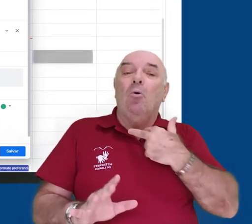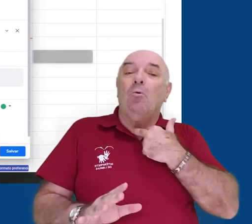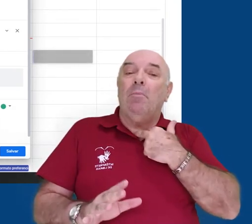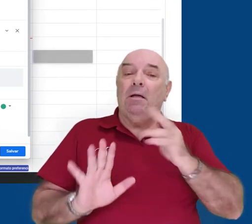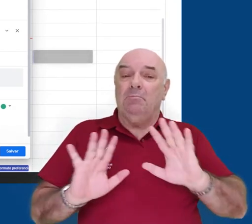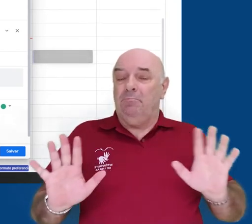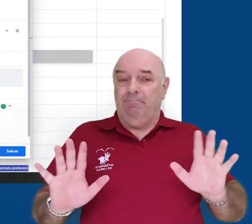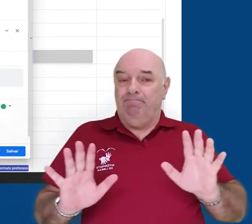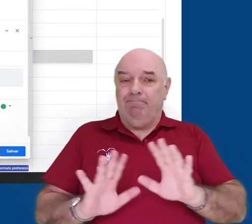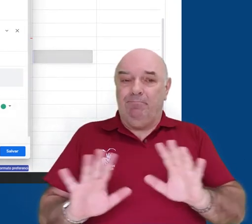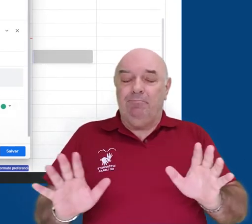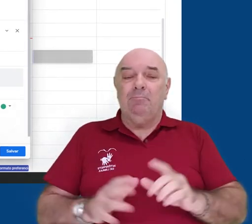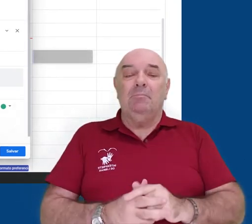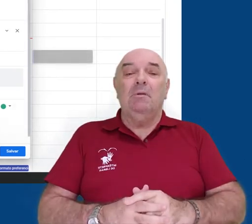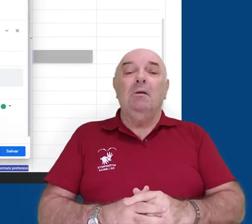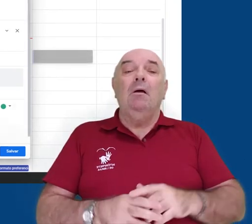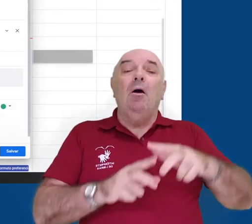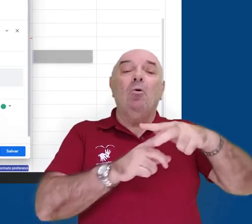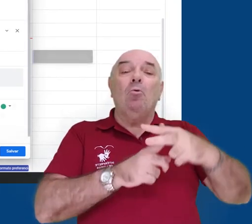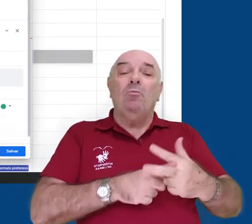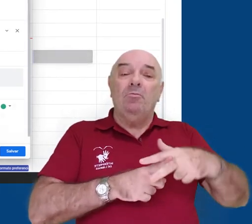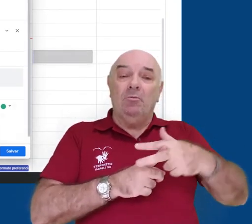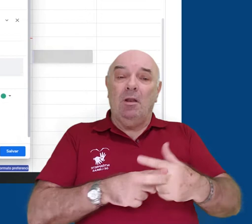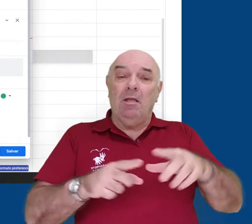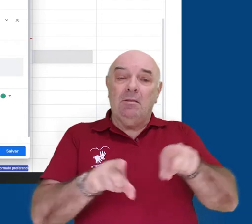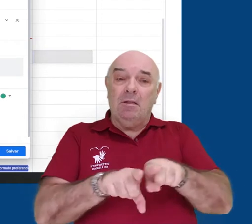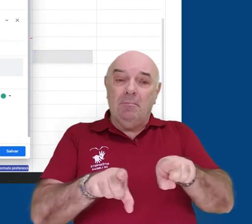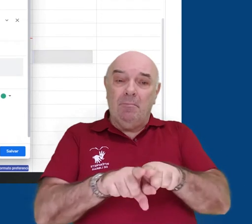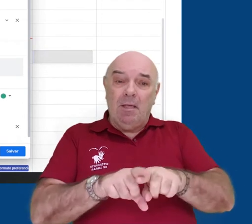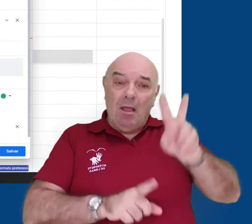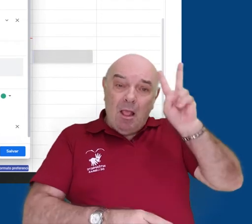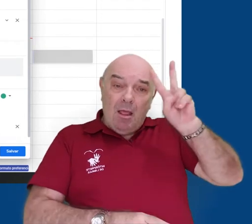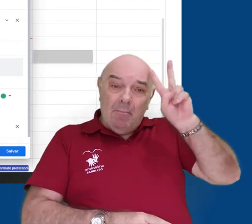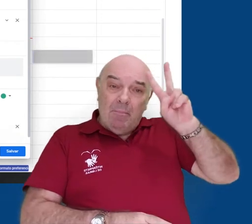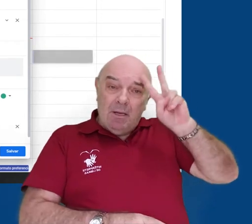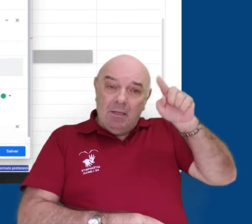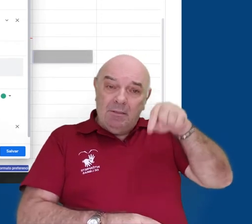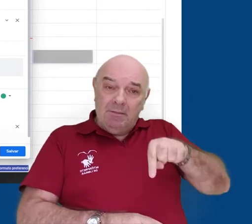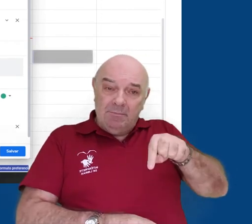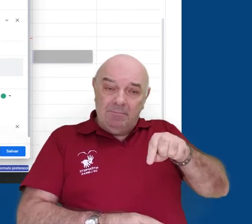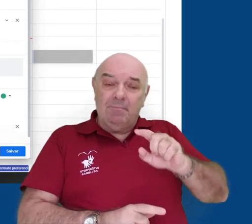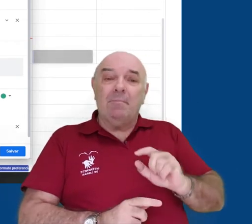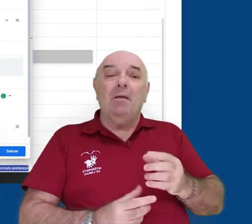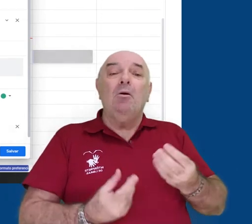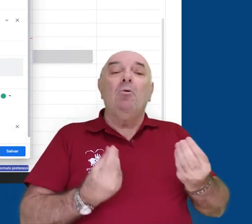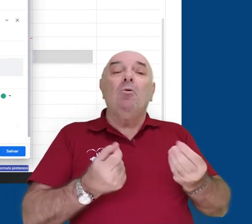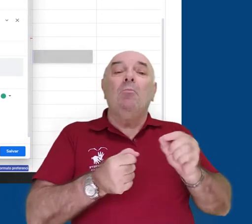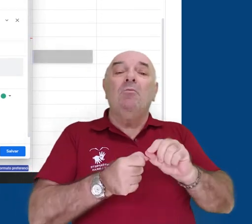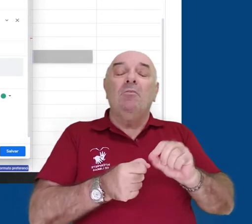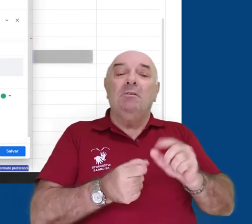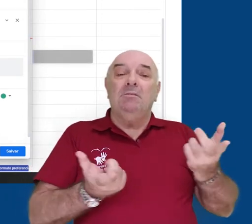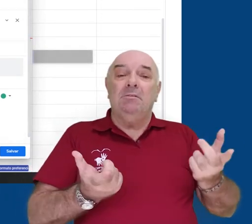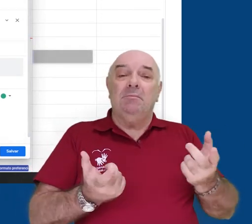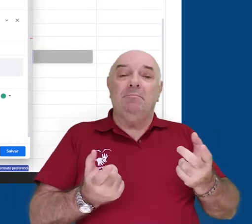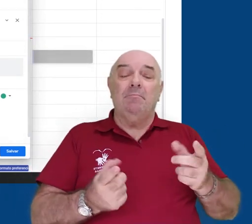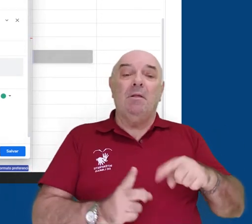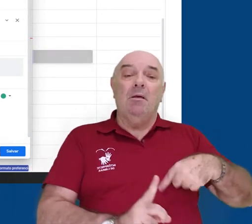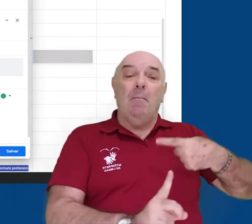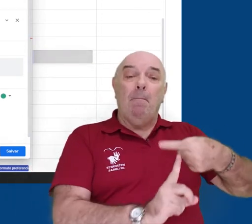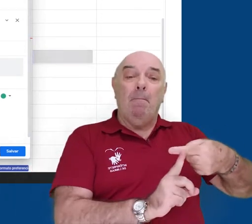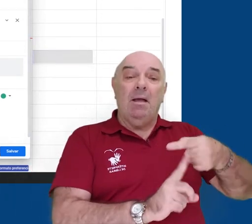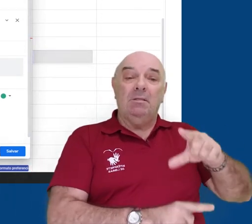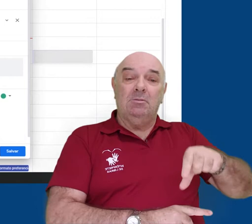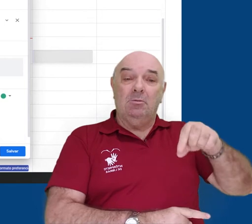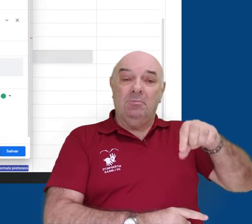apenas como ocupado. Também é possível configurar uma notificação de lembrete para esse evento. Clicando em mais